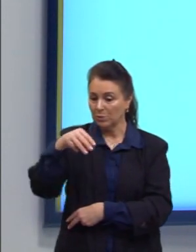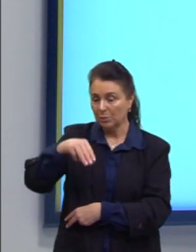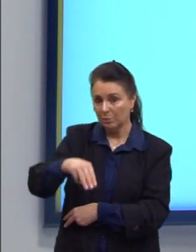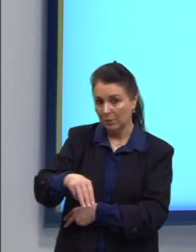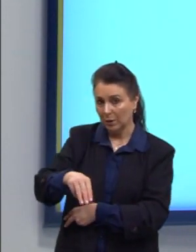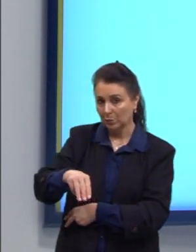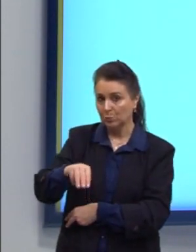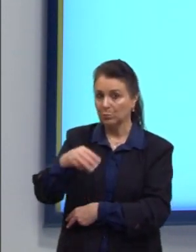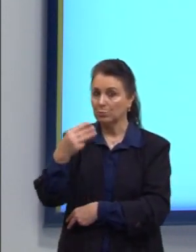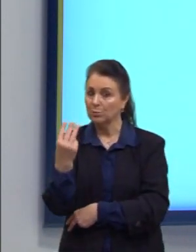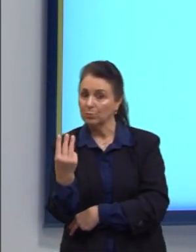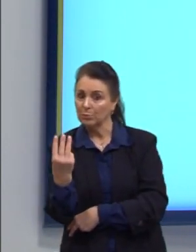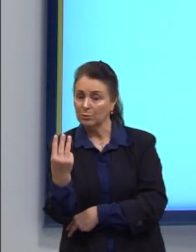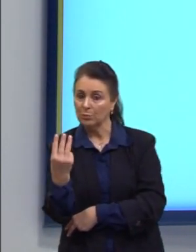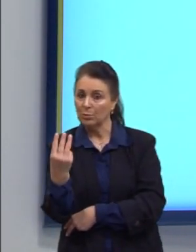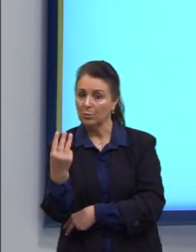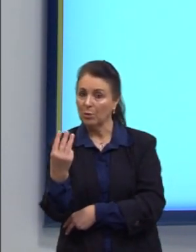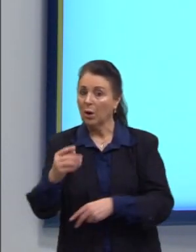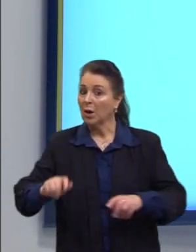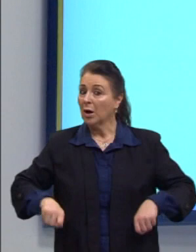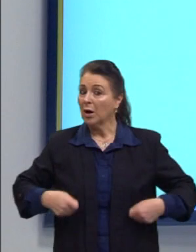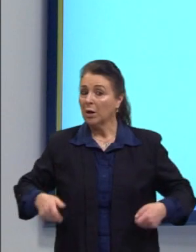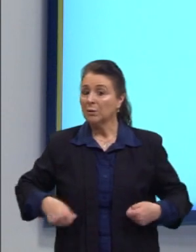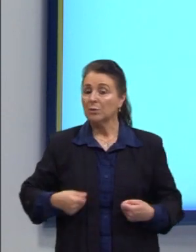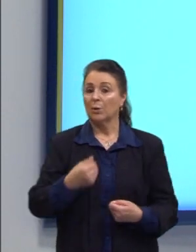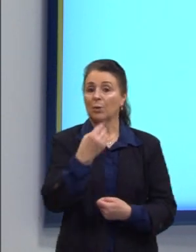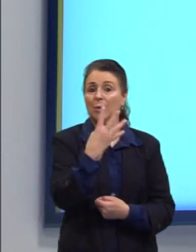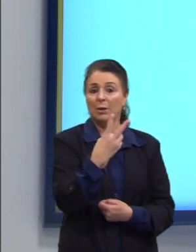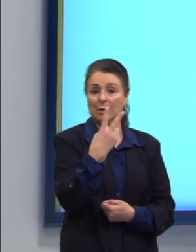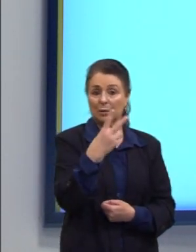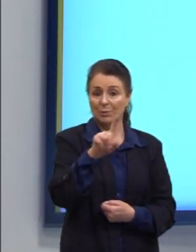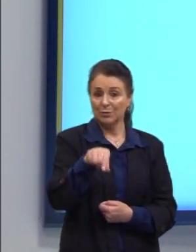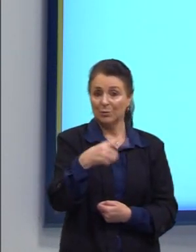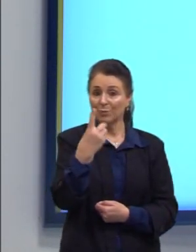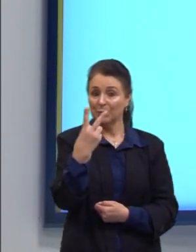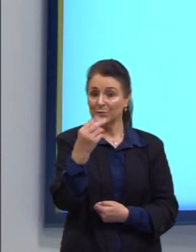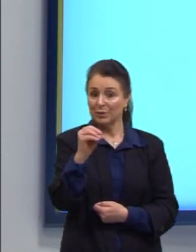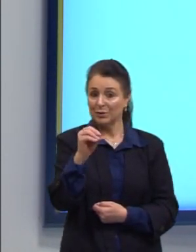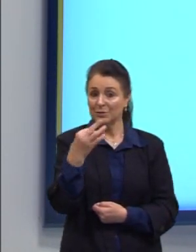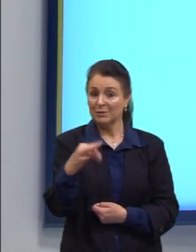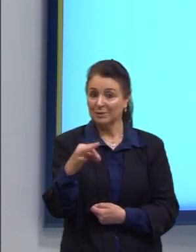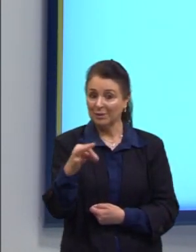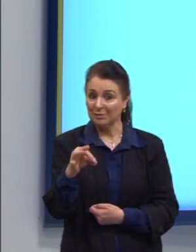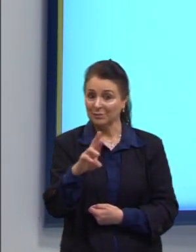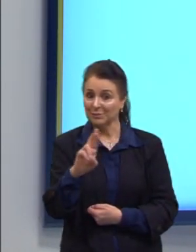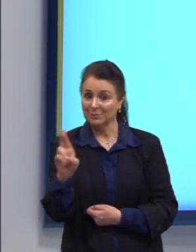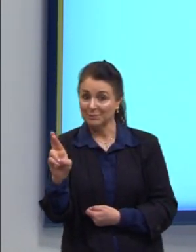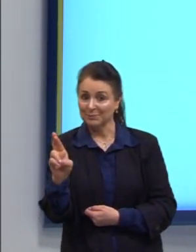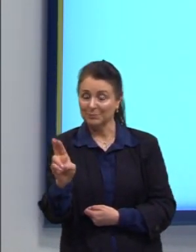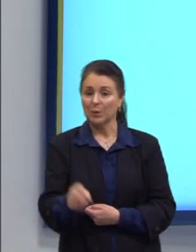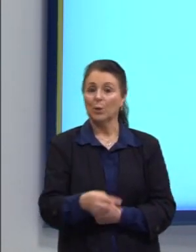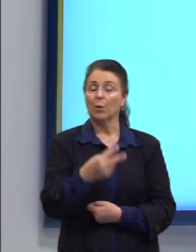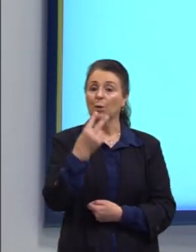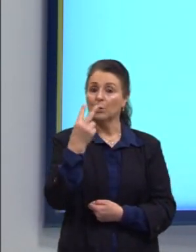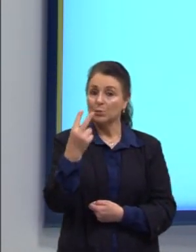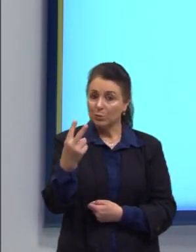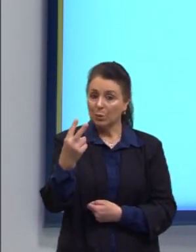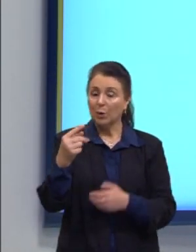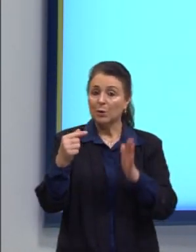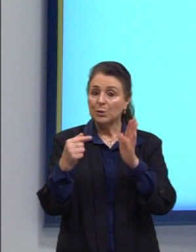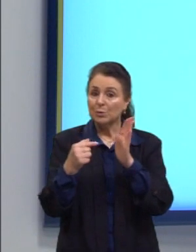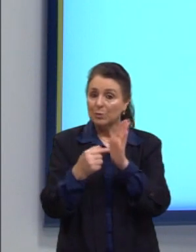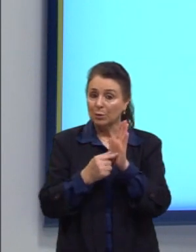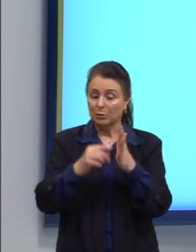o gasto foi de 42 reais com 20 centavos. Esses dois pontos que eu destaquei, eu vou